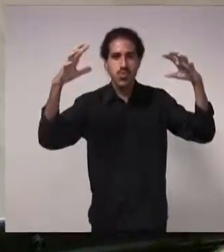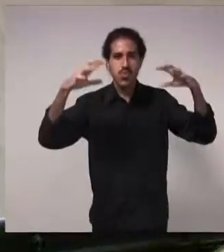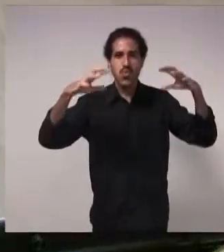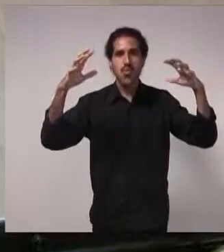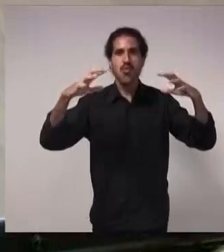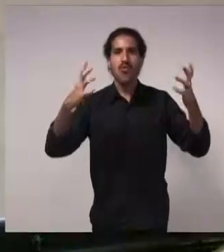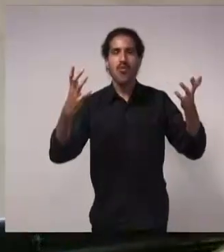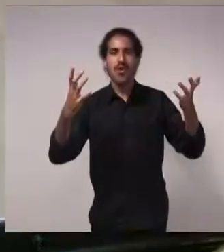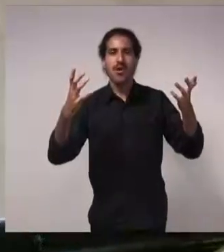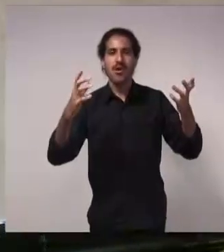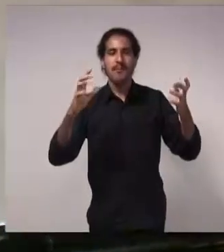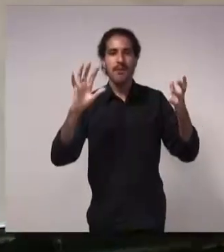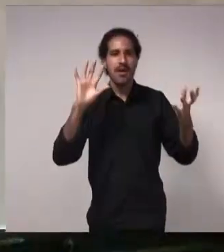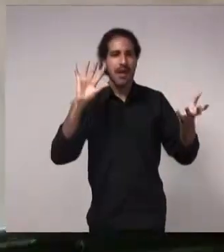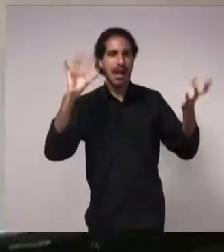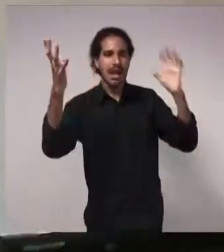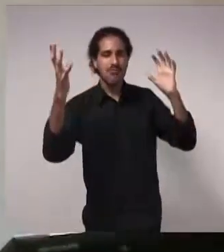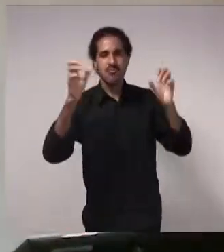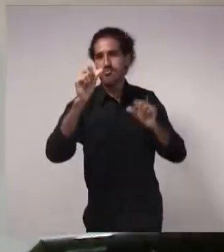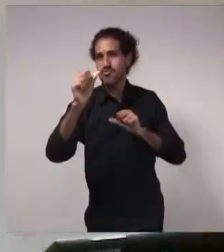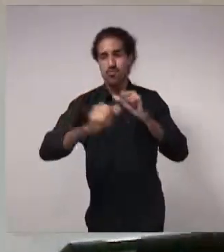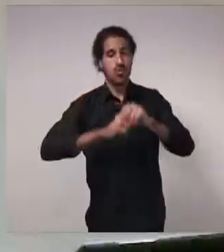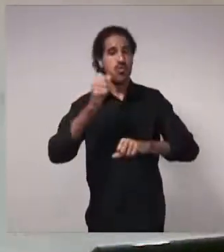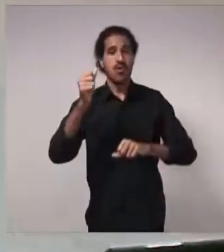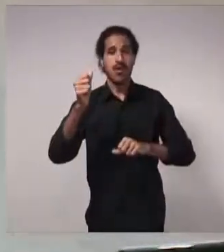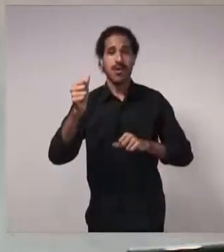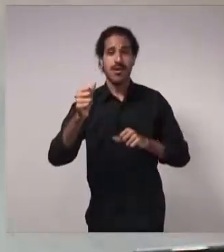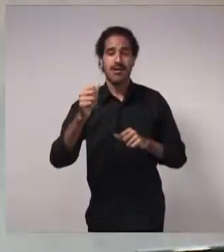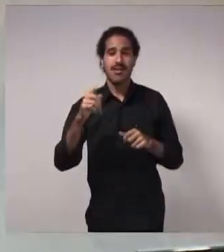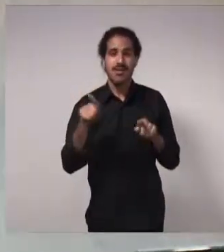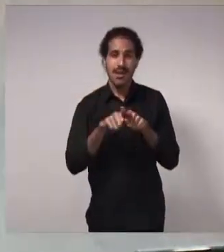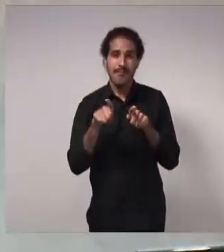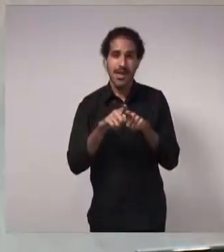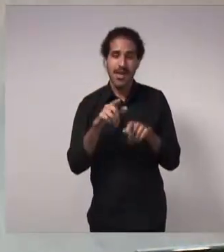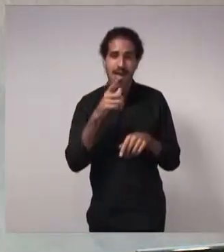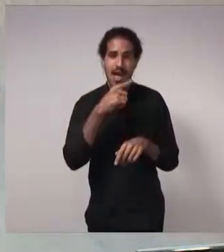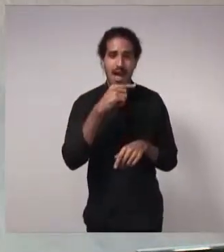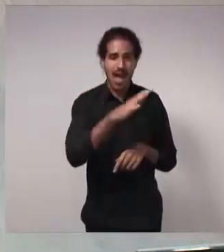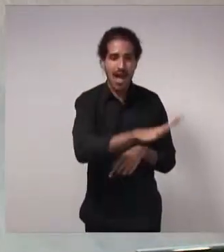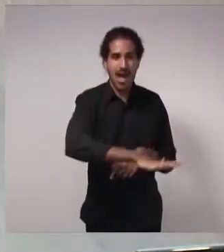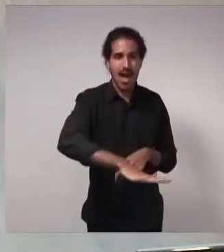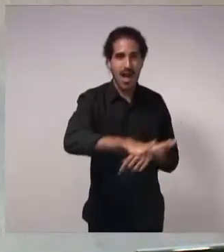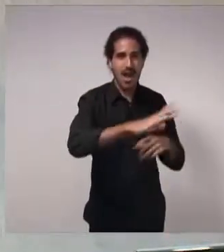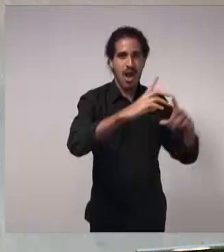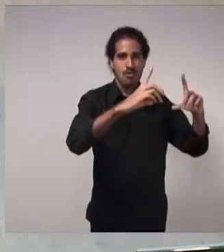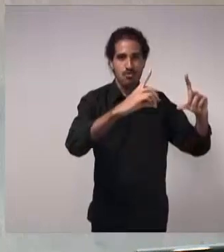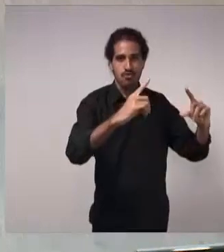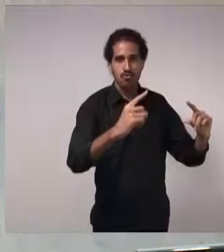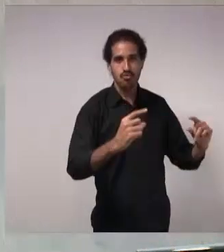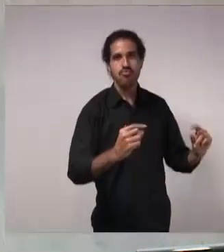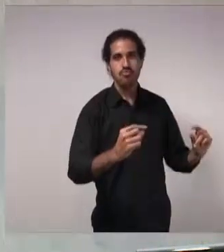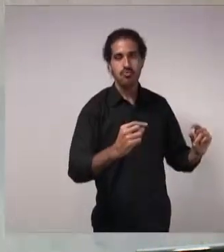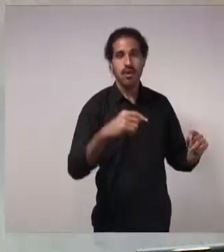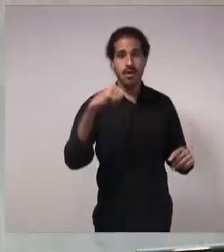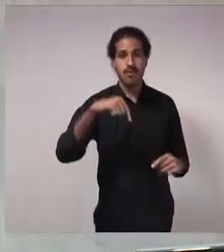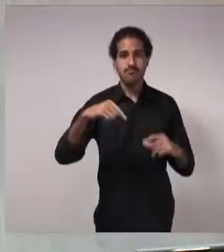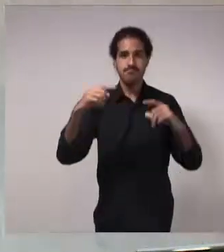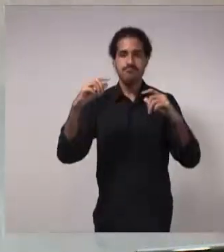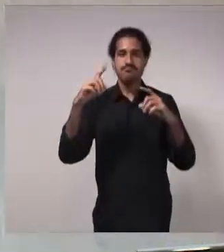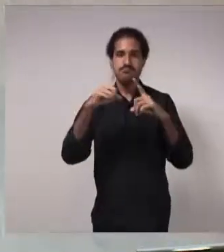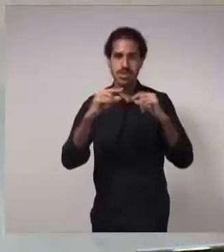vem sendo alterada, acabou afetando muito a questão dos nossos reservatórios. Então, aqui no Distrito Federal,